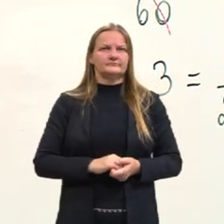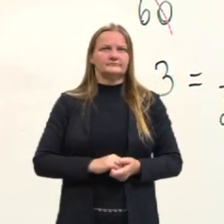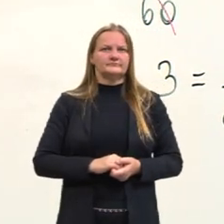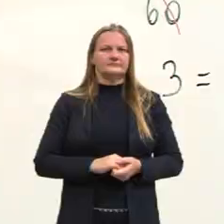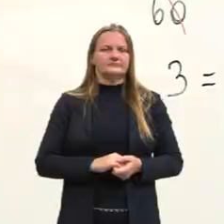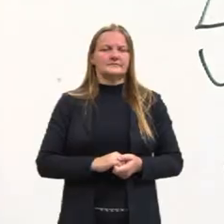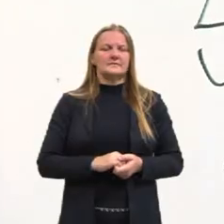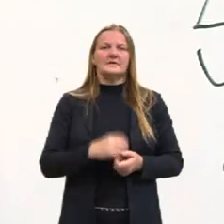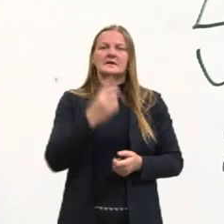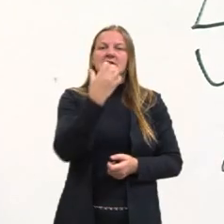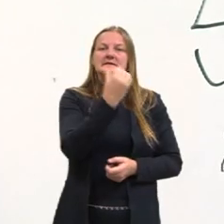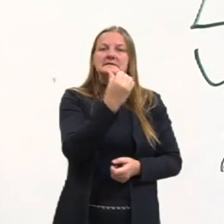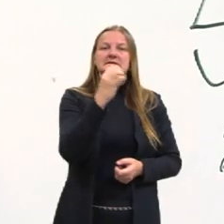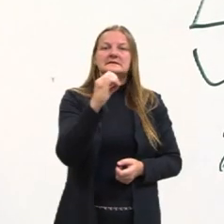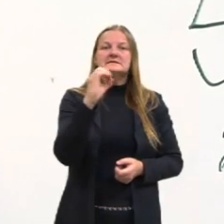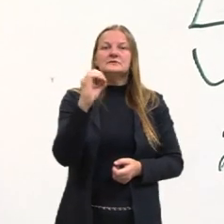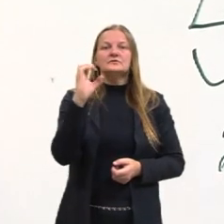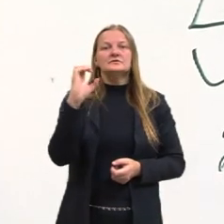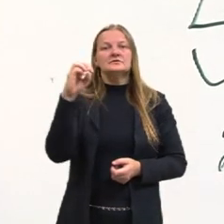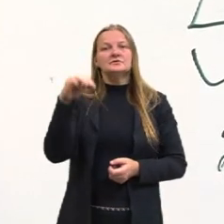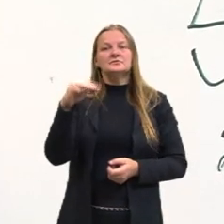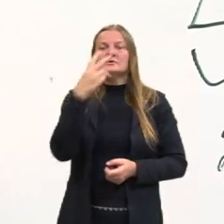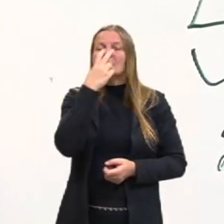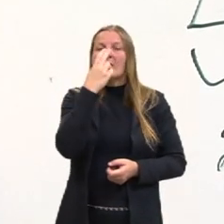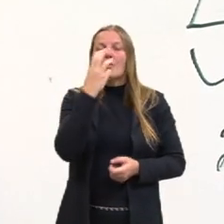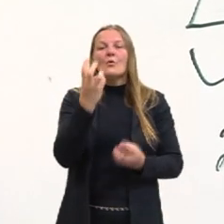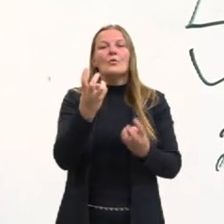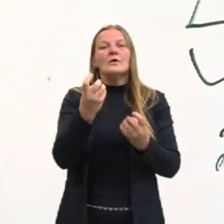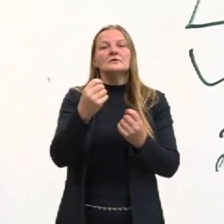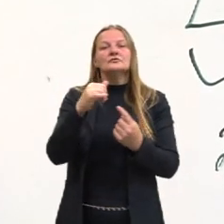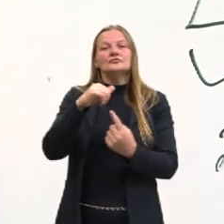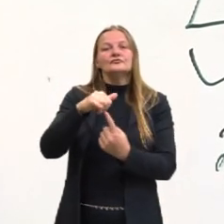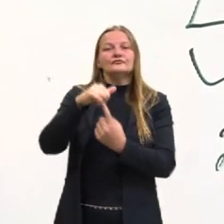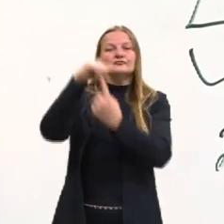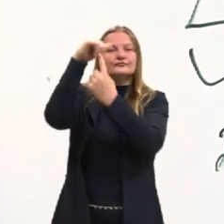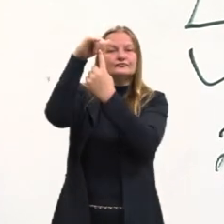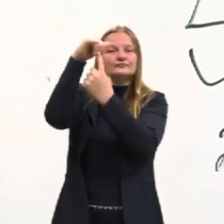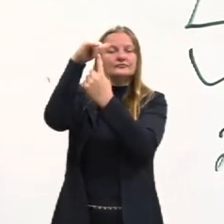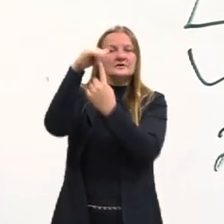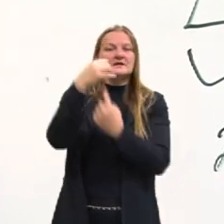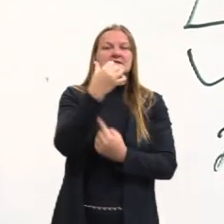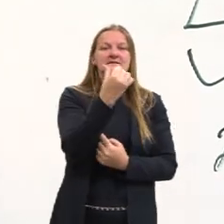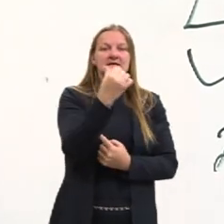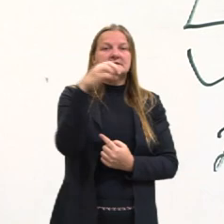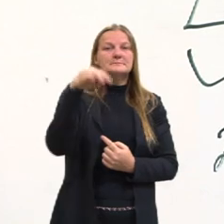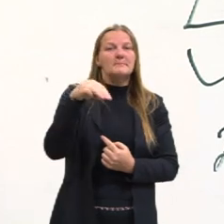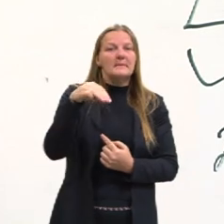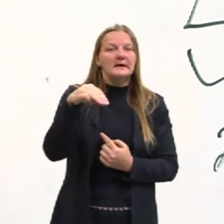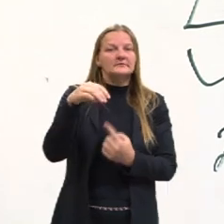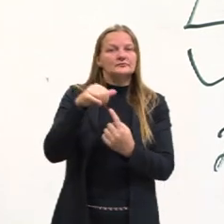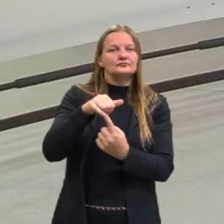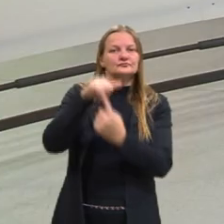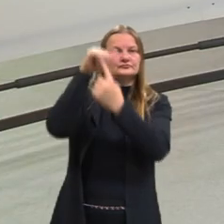metros. No caso, 600 centímetros. Aqui eu vou colocar a unidade nossa, 600 centímetros.